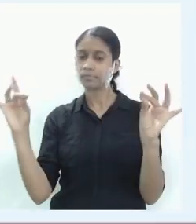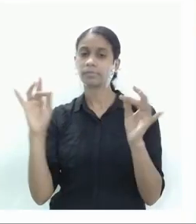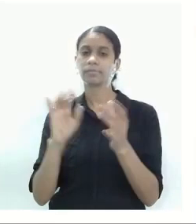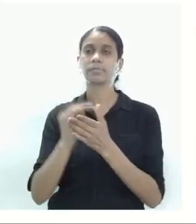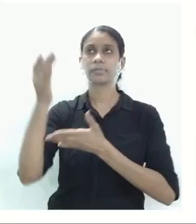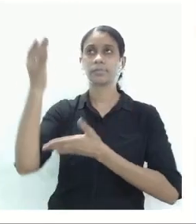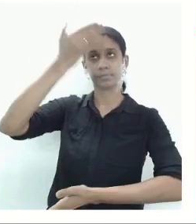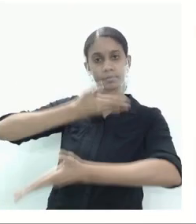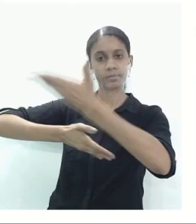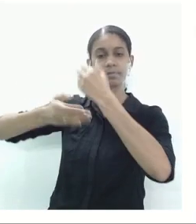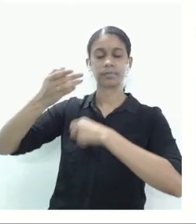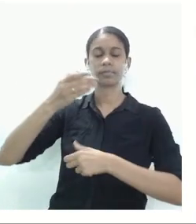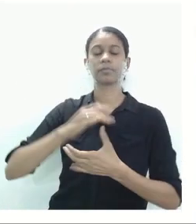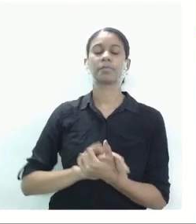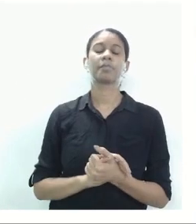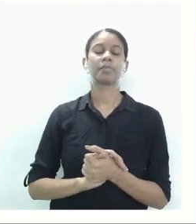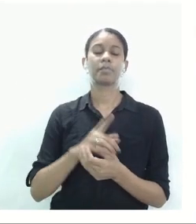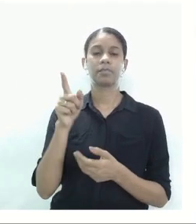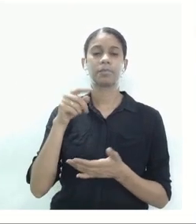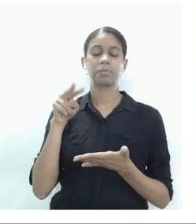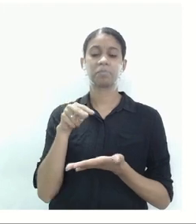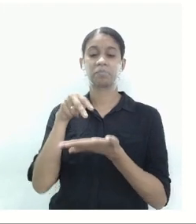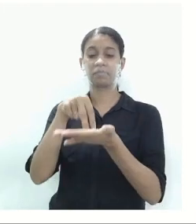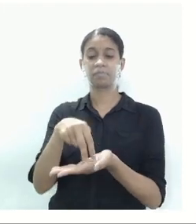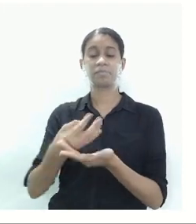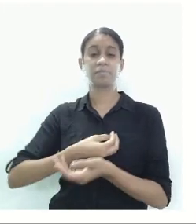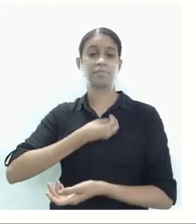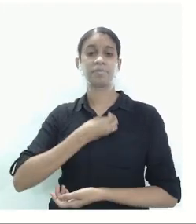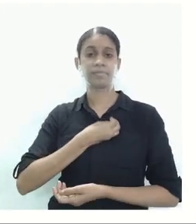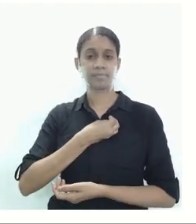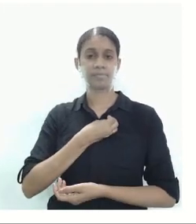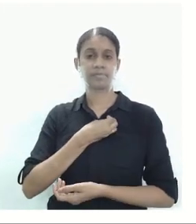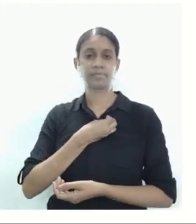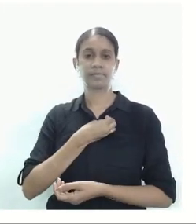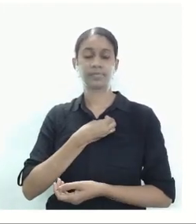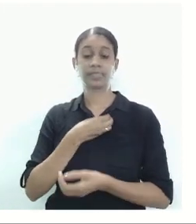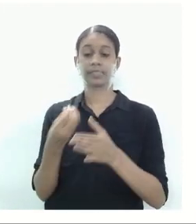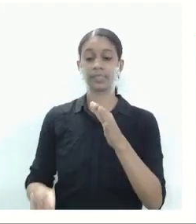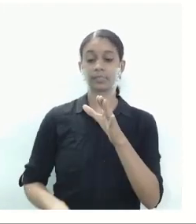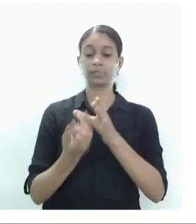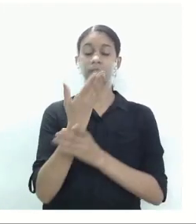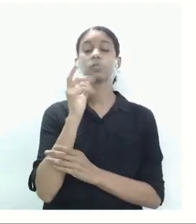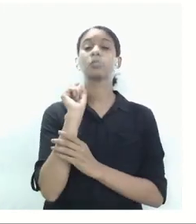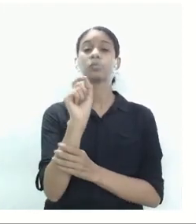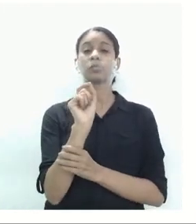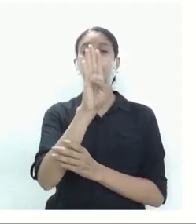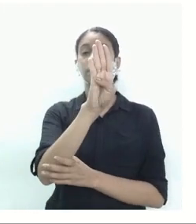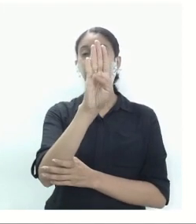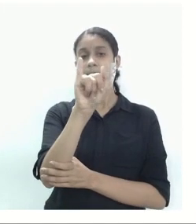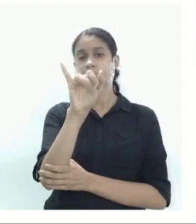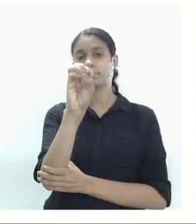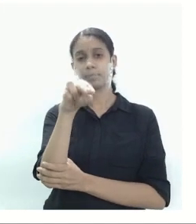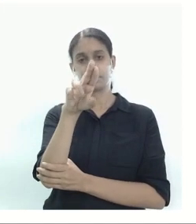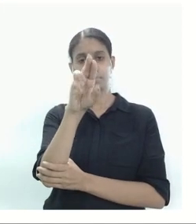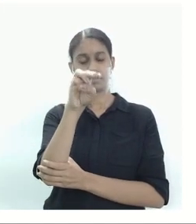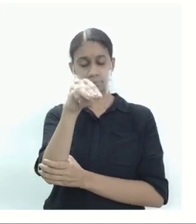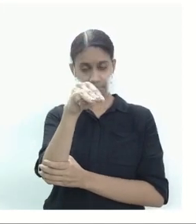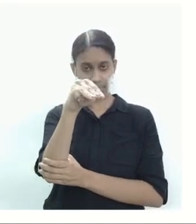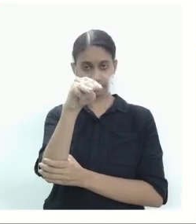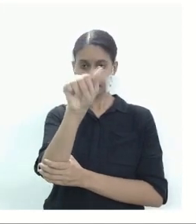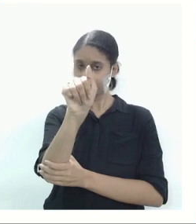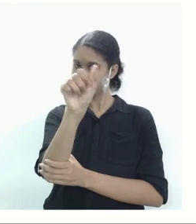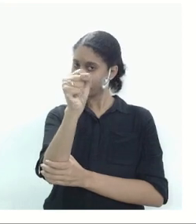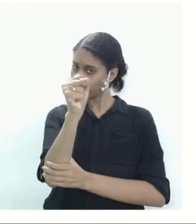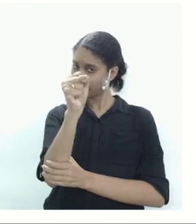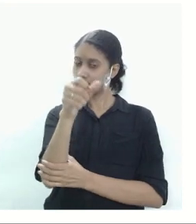que é a presença da vida e aí vão surgir os biomas tá? os diferentes biomas do planeta e aí você